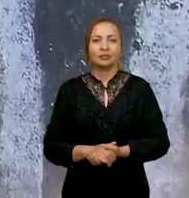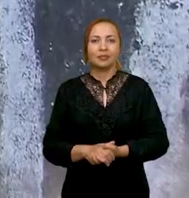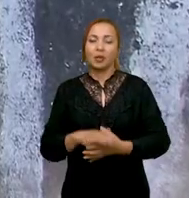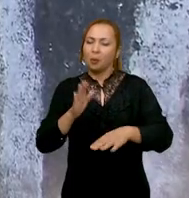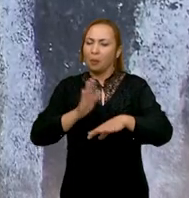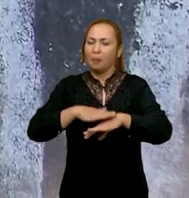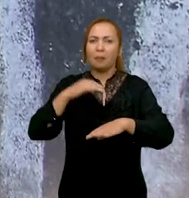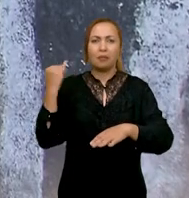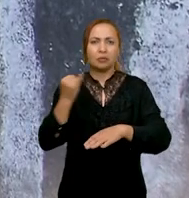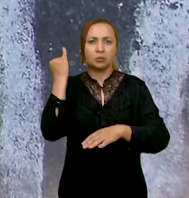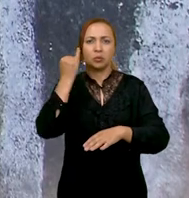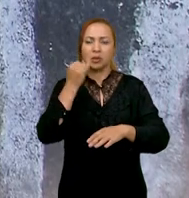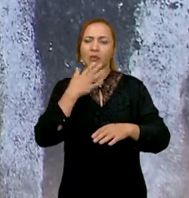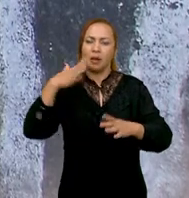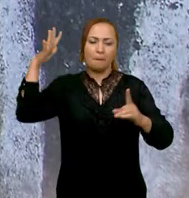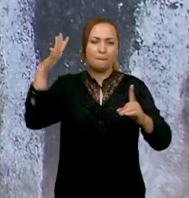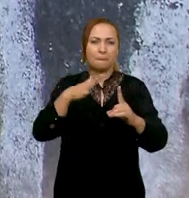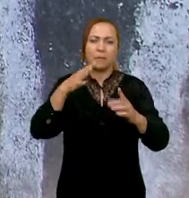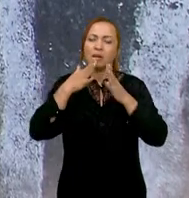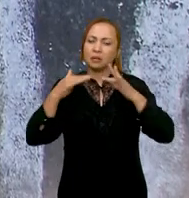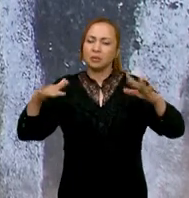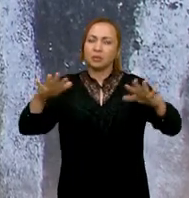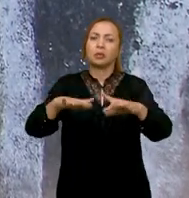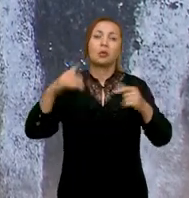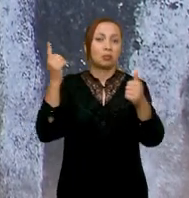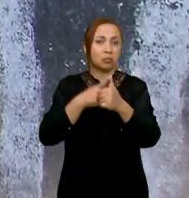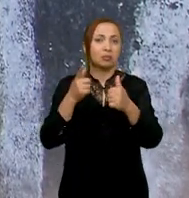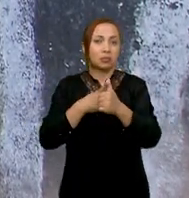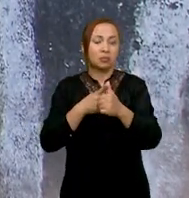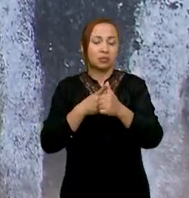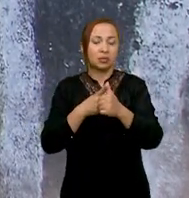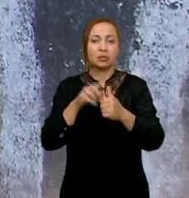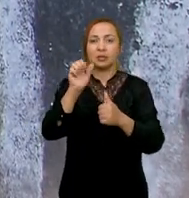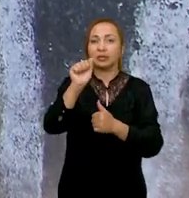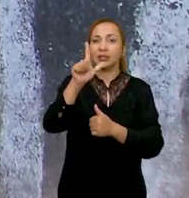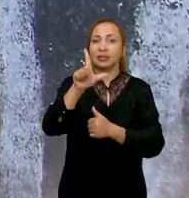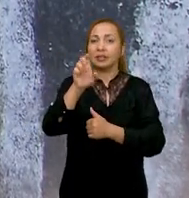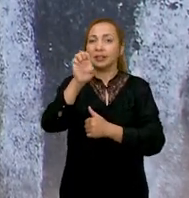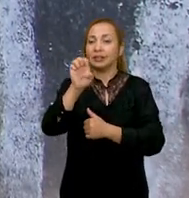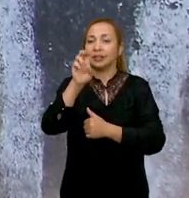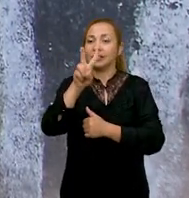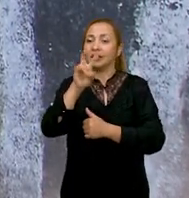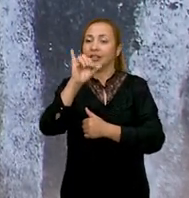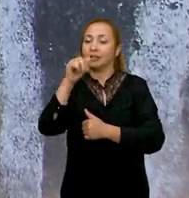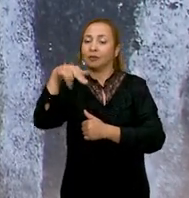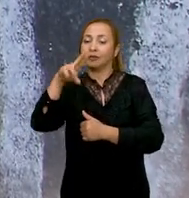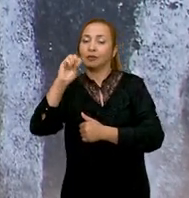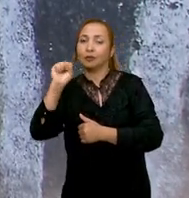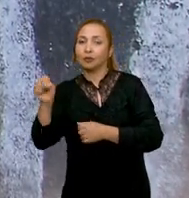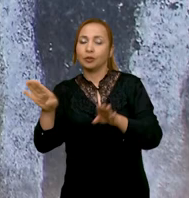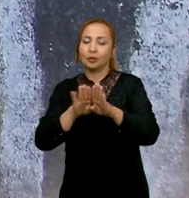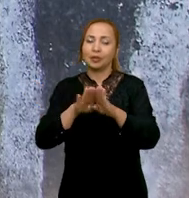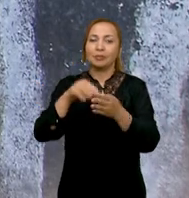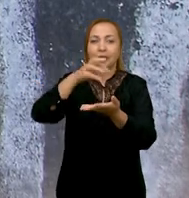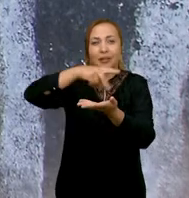Os principais impactos da pandemia foram, primeiro, desde a aquisição dos alevinos, a ração e principalmente o suporte